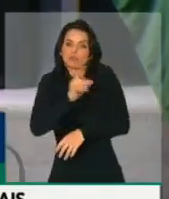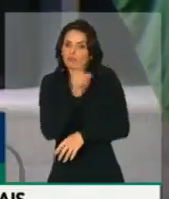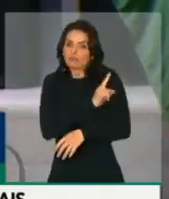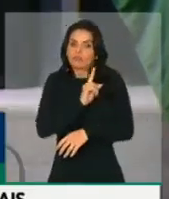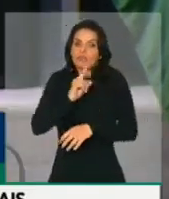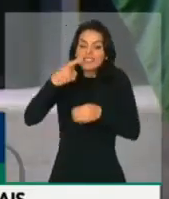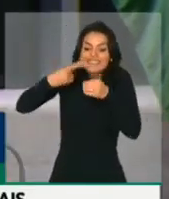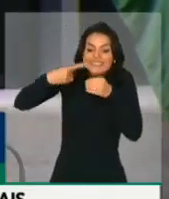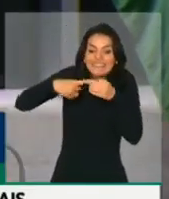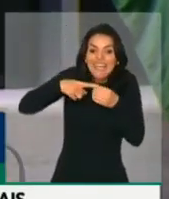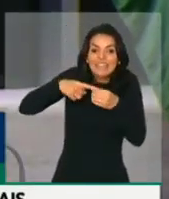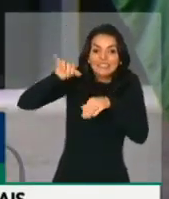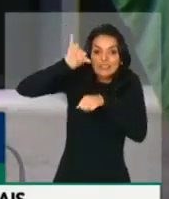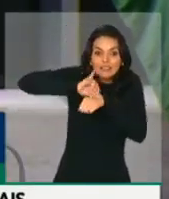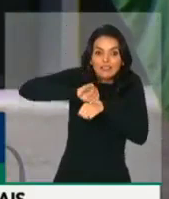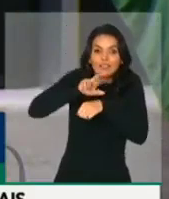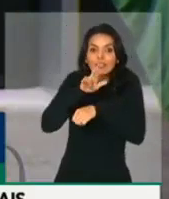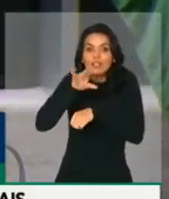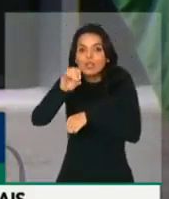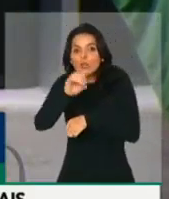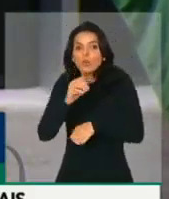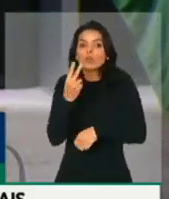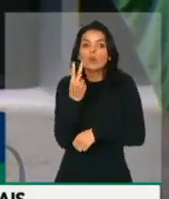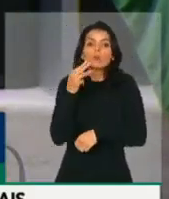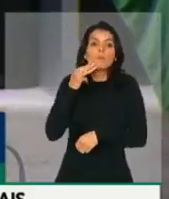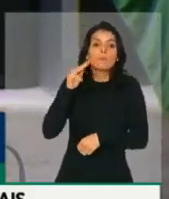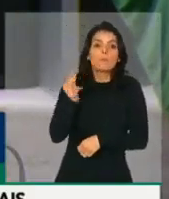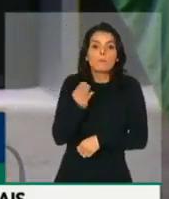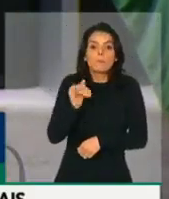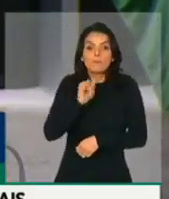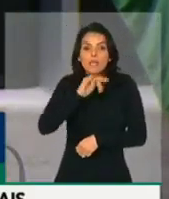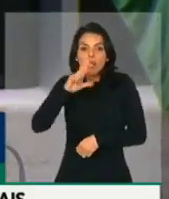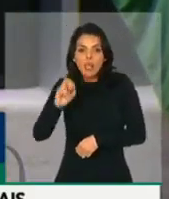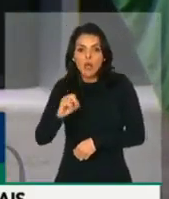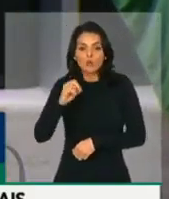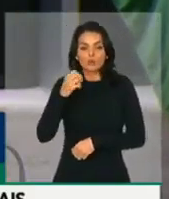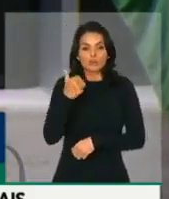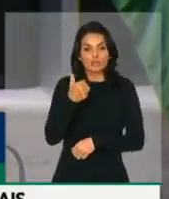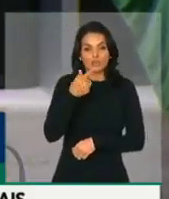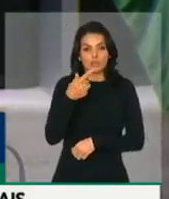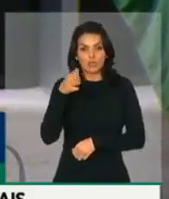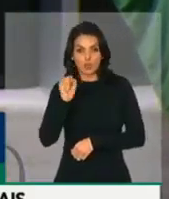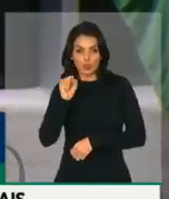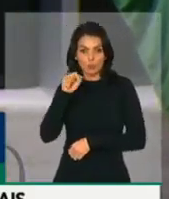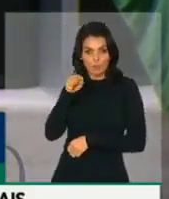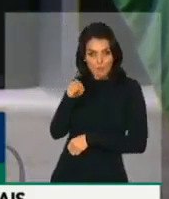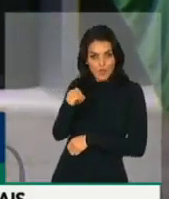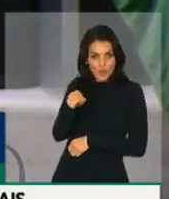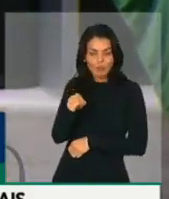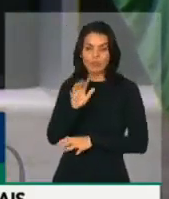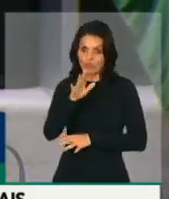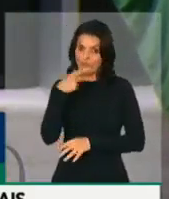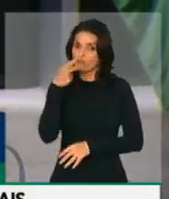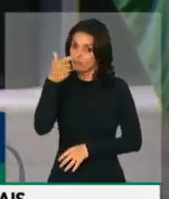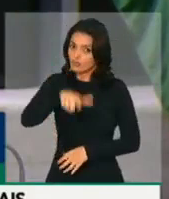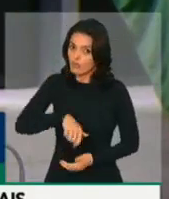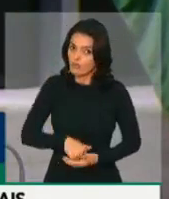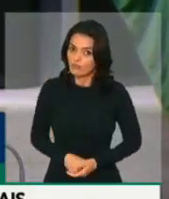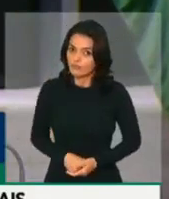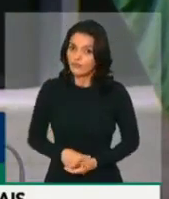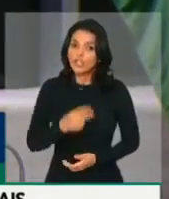domínio da milícia. 2 milhões 178 mil. Eu vou repetir, capitão Augusto.